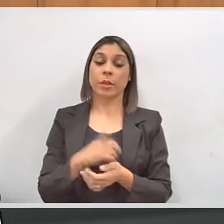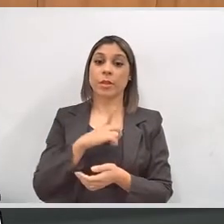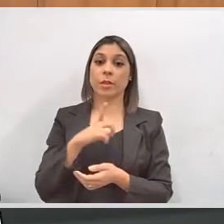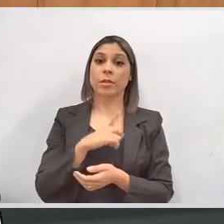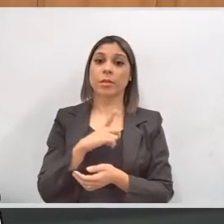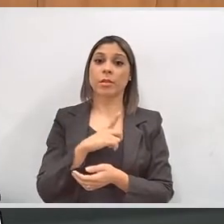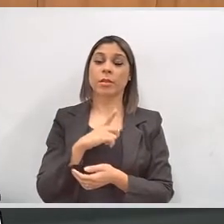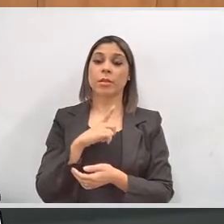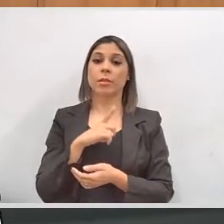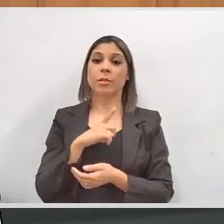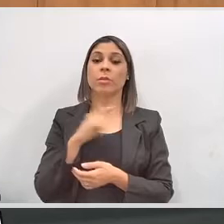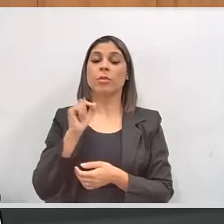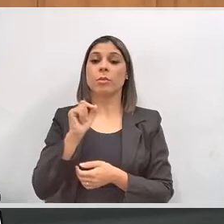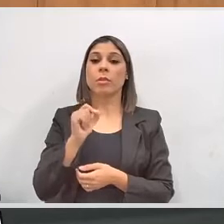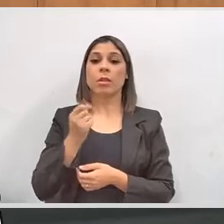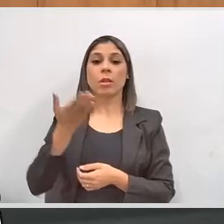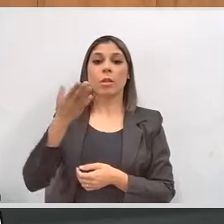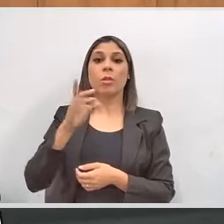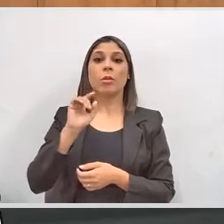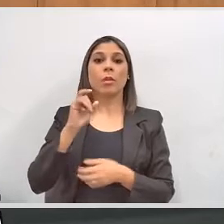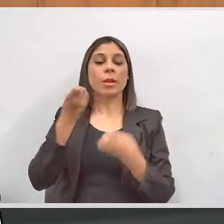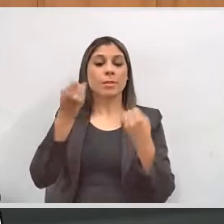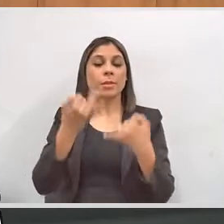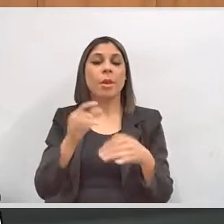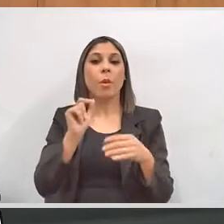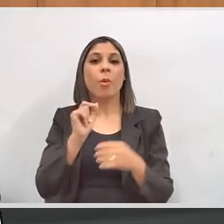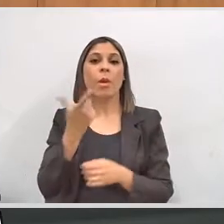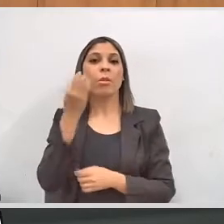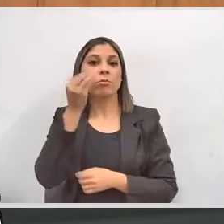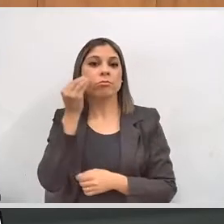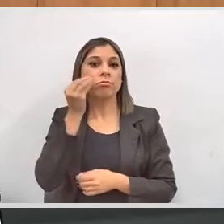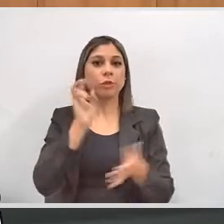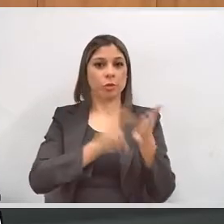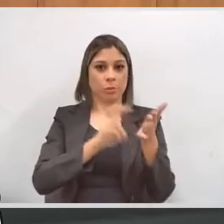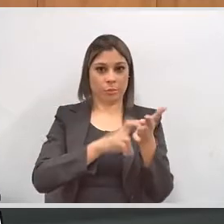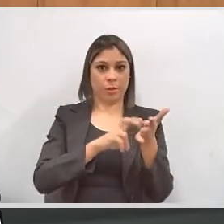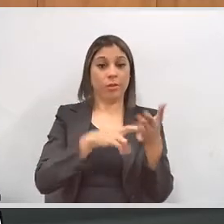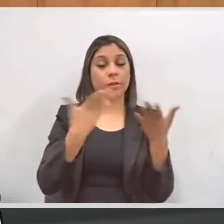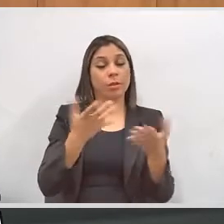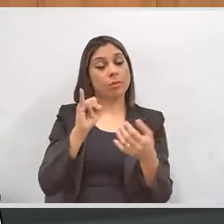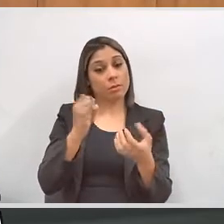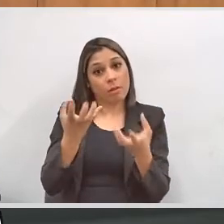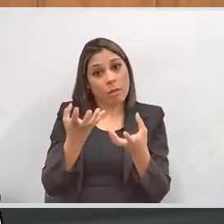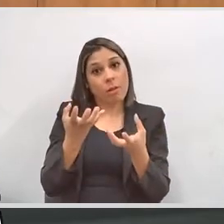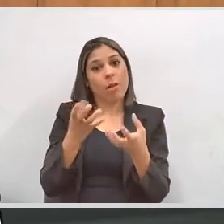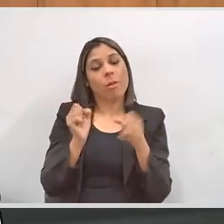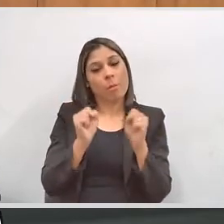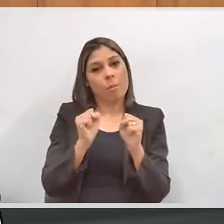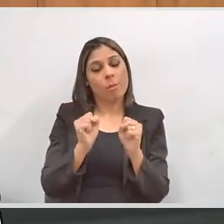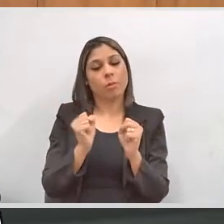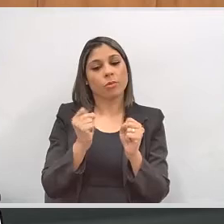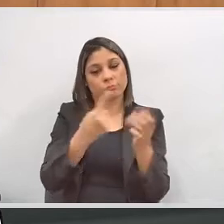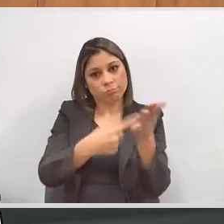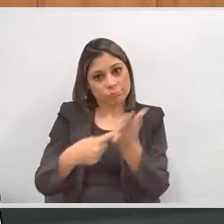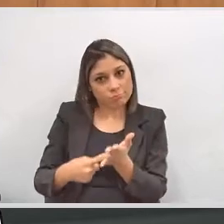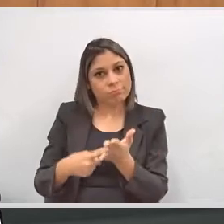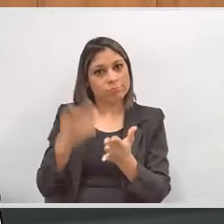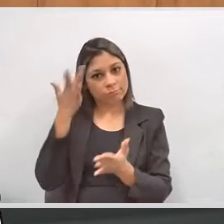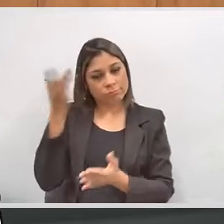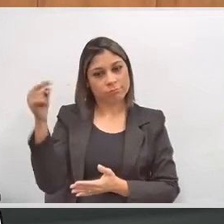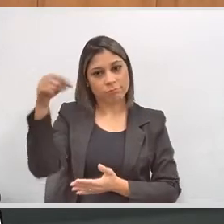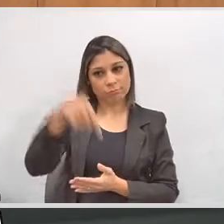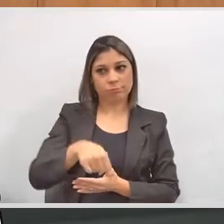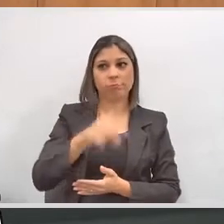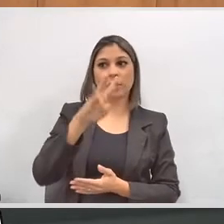e vivenciando aquilo que nós colhemos lá no São Rafael amanhã às 10 horas. Então, quem quiser e puder, já está